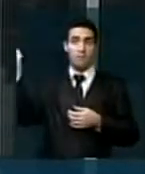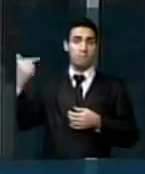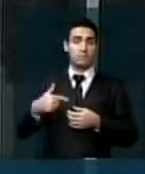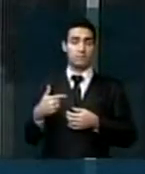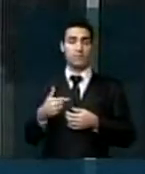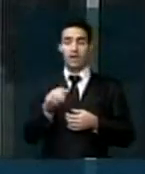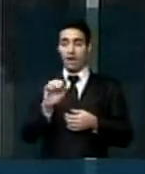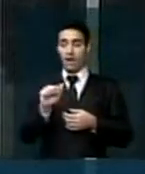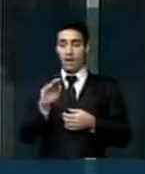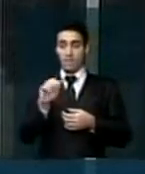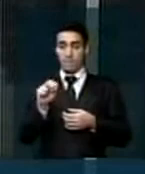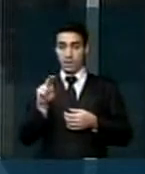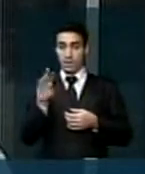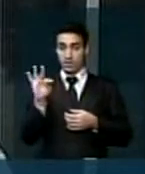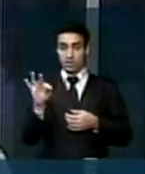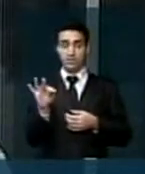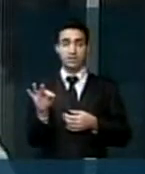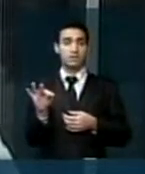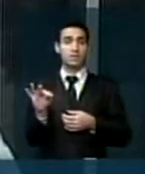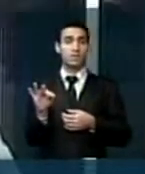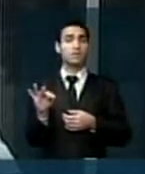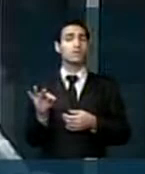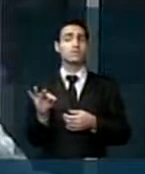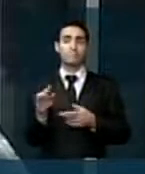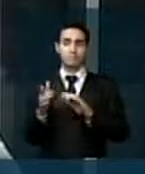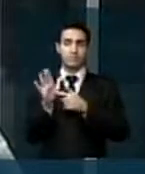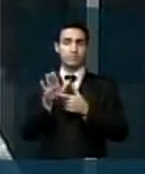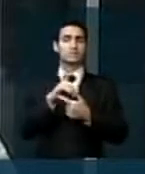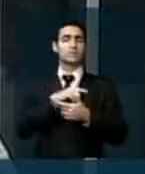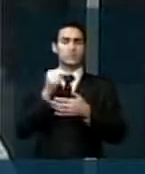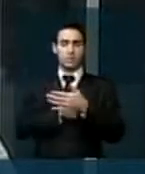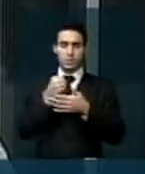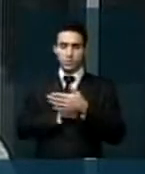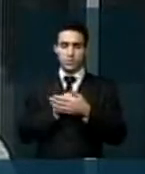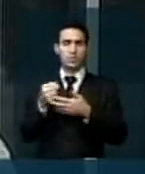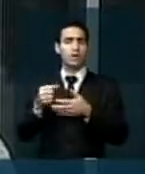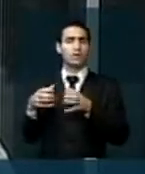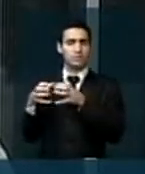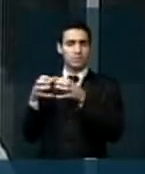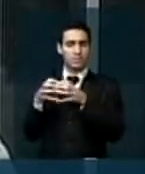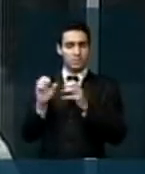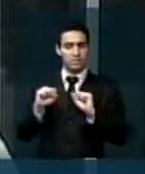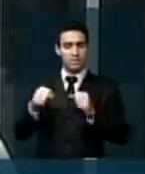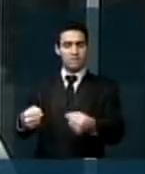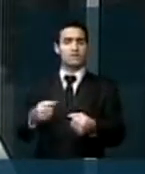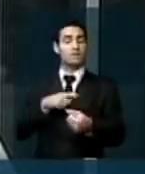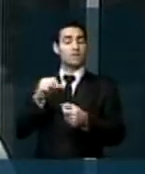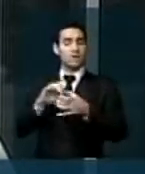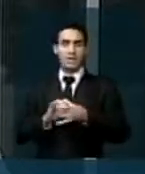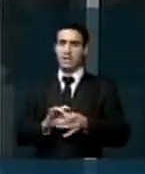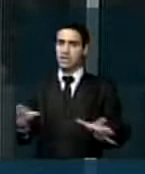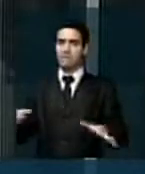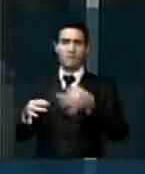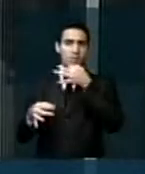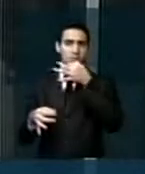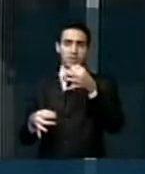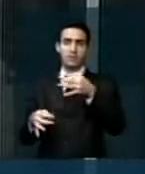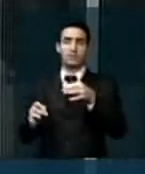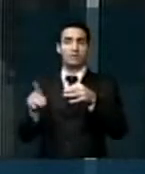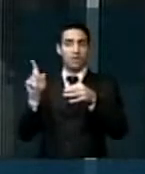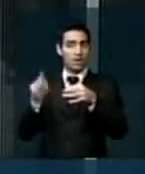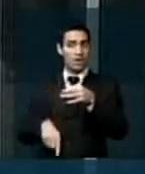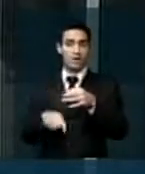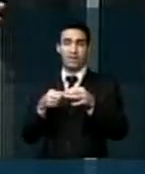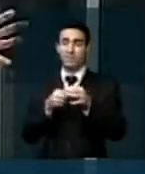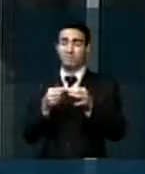nós queremos, antes de tudo, destacar a luta permanente da entidade em defesa da plena liberdade de expressão, patrimônio